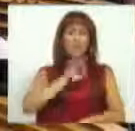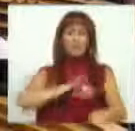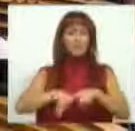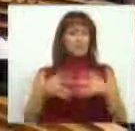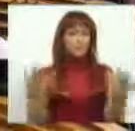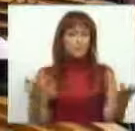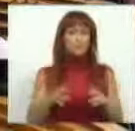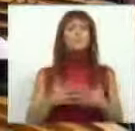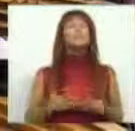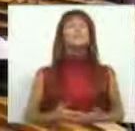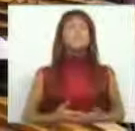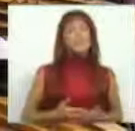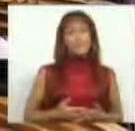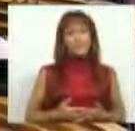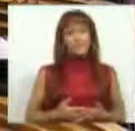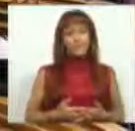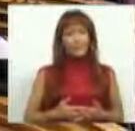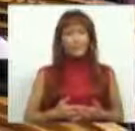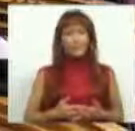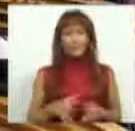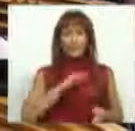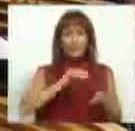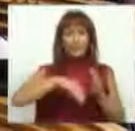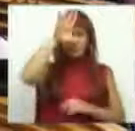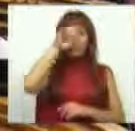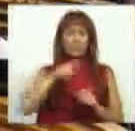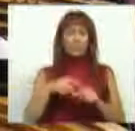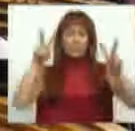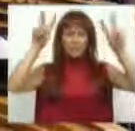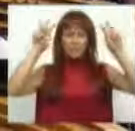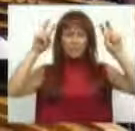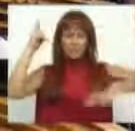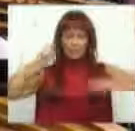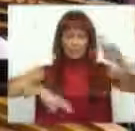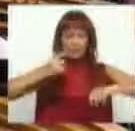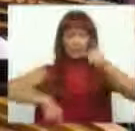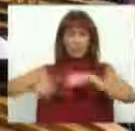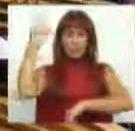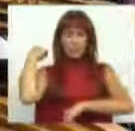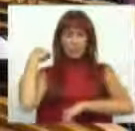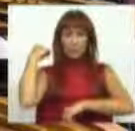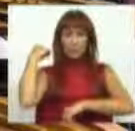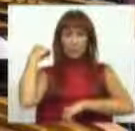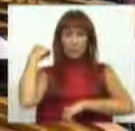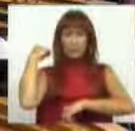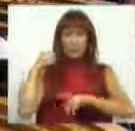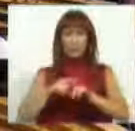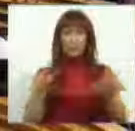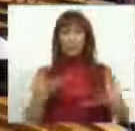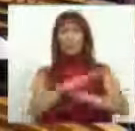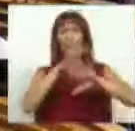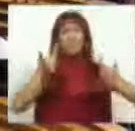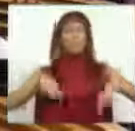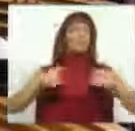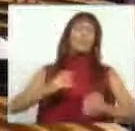Srs. Deputados, Srs. Secretário de Estado dos Assuntos Fiscais, ontem, com uma grande